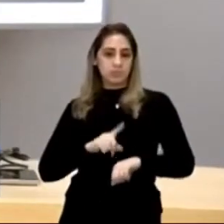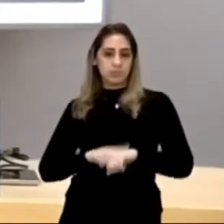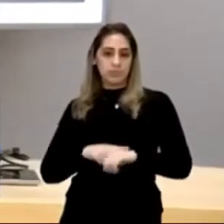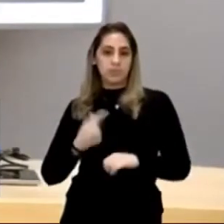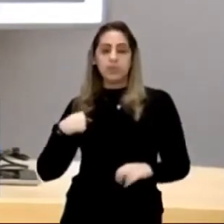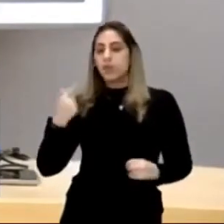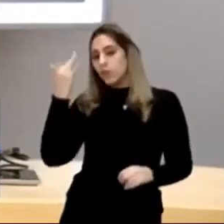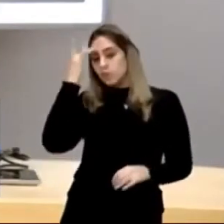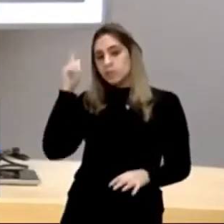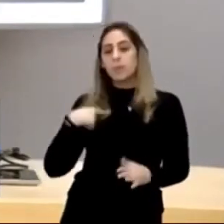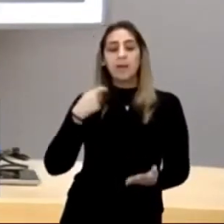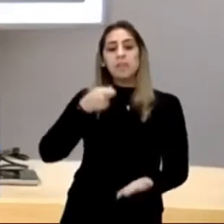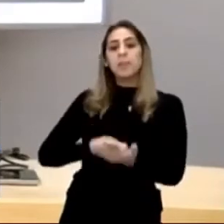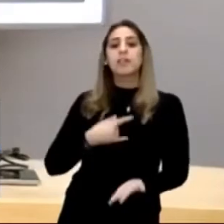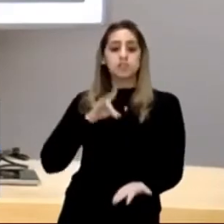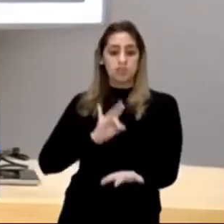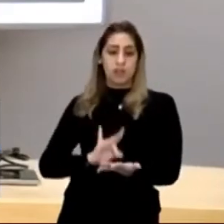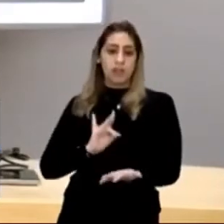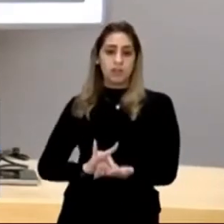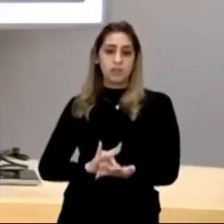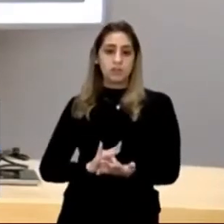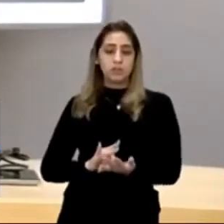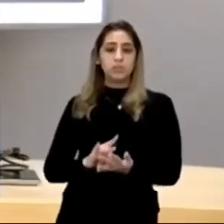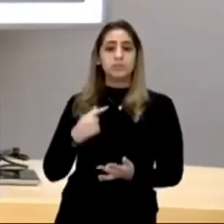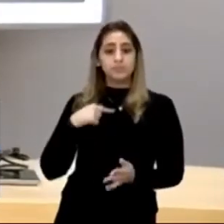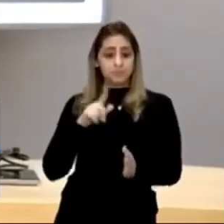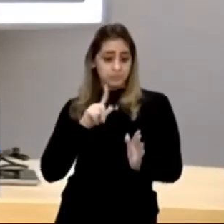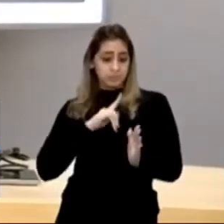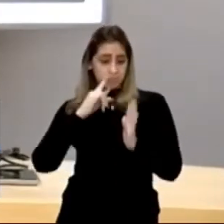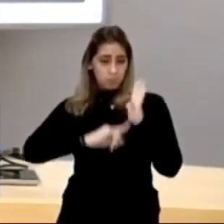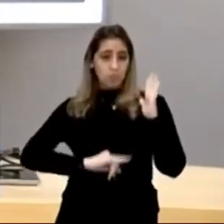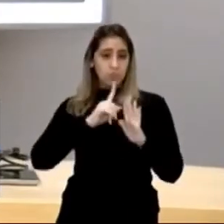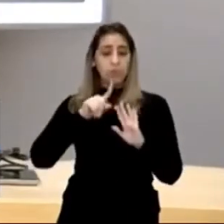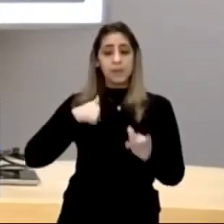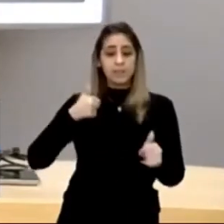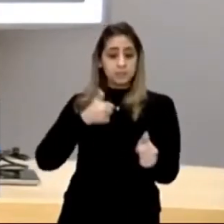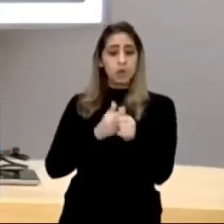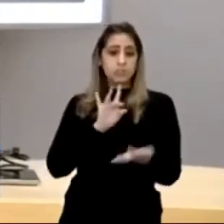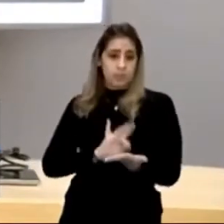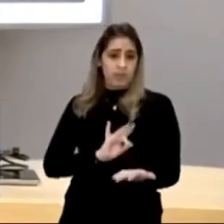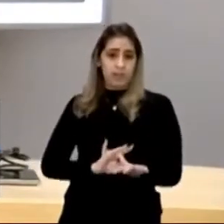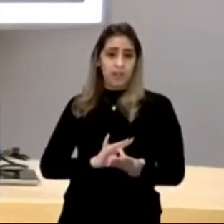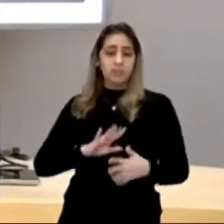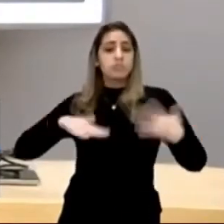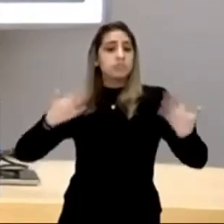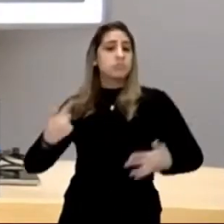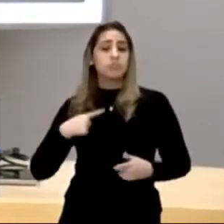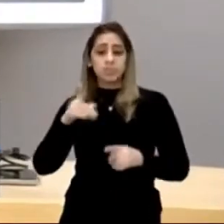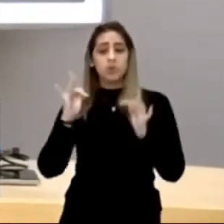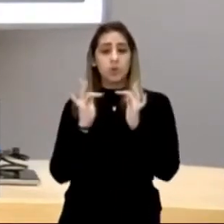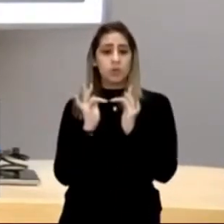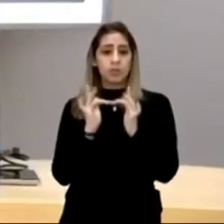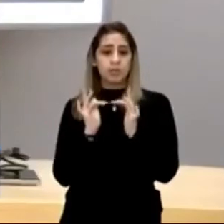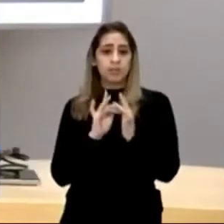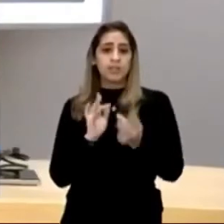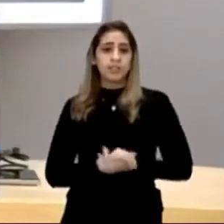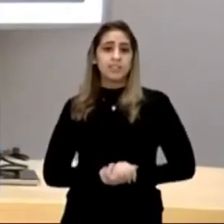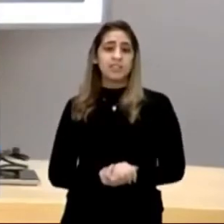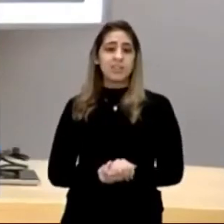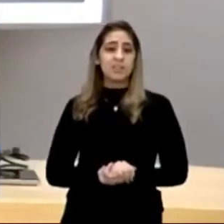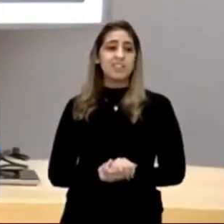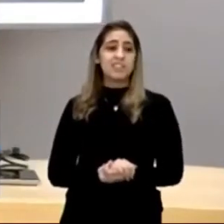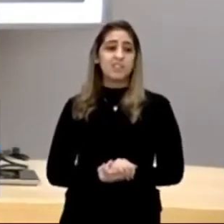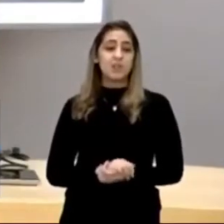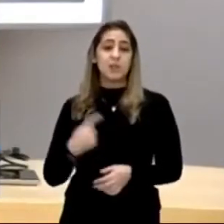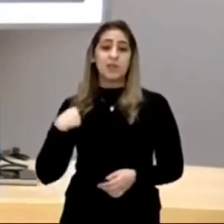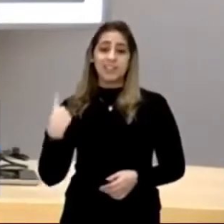eu não vou saber te afirmar veridicamente, mas a gente tem um documento, que aí ele é o mais próximo da verdade, houve esse contato, entre o Nicolau Coelho, e